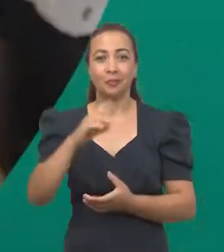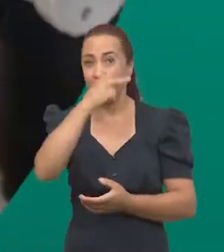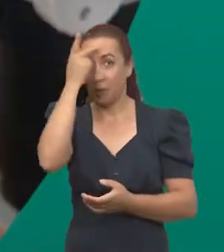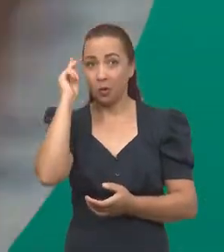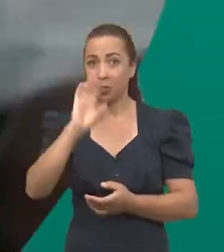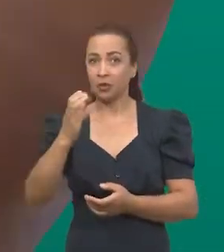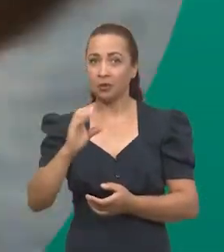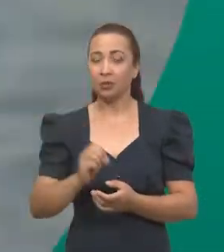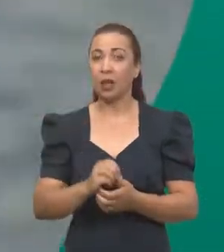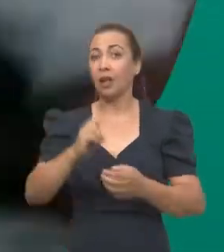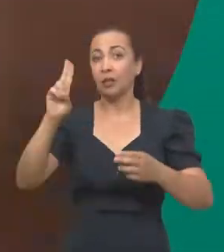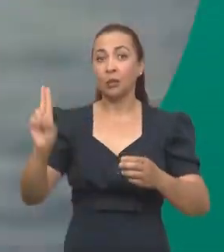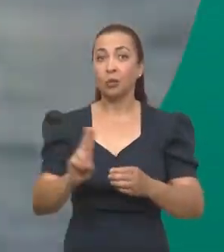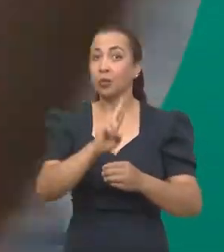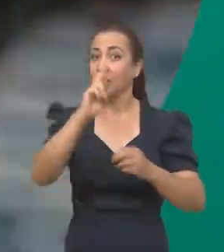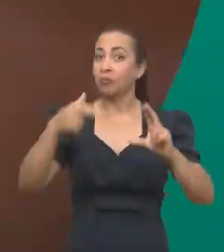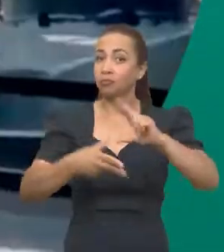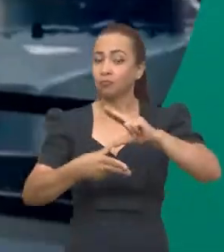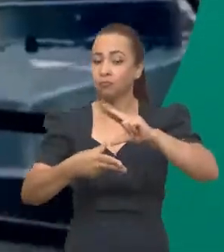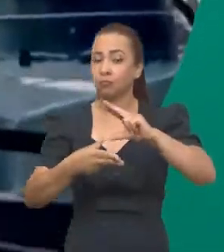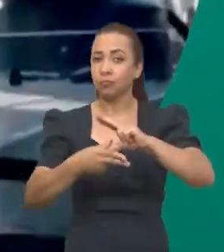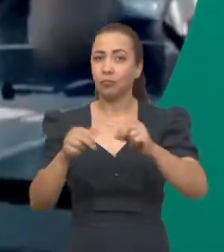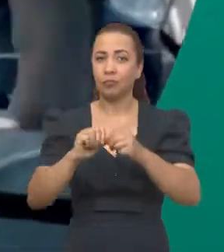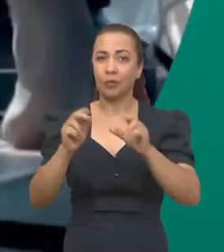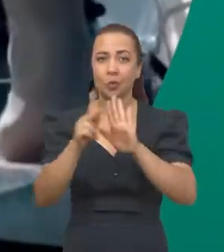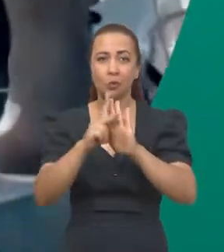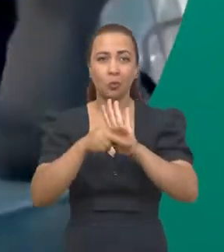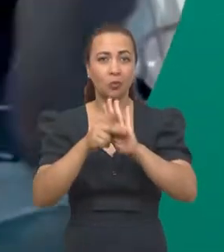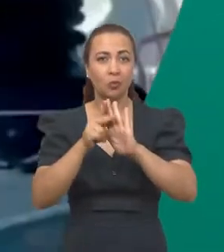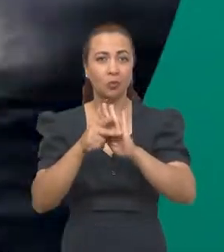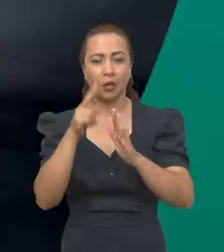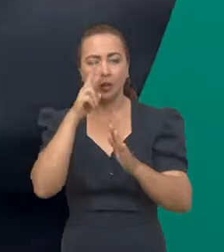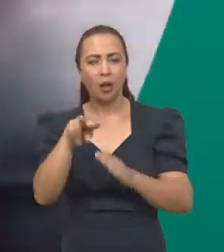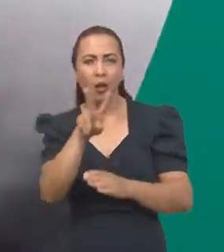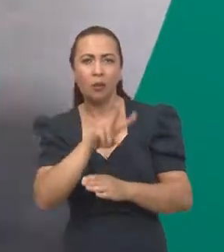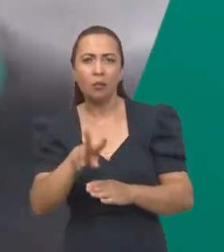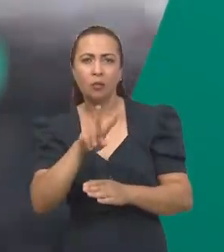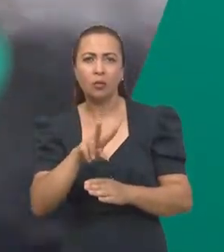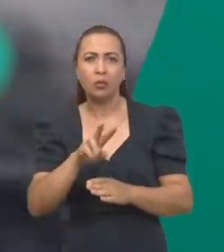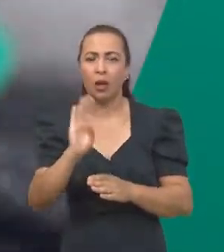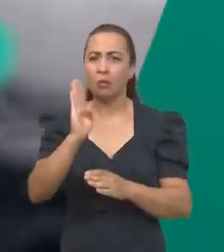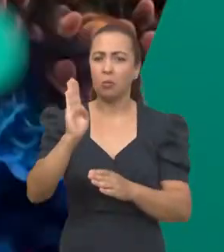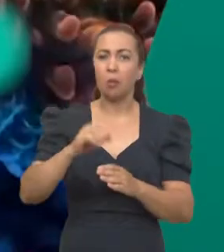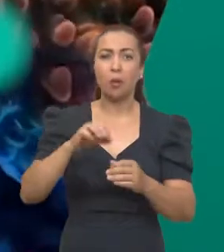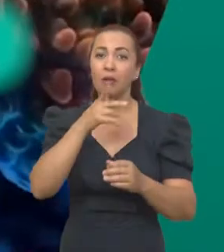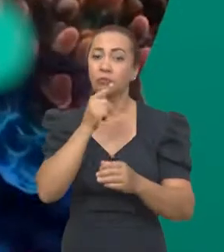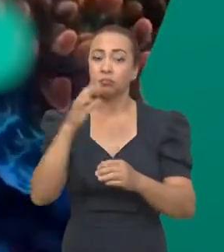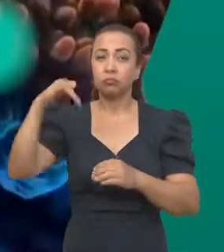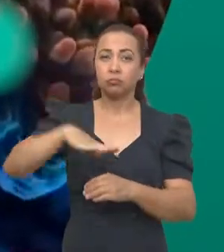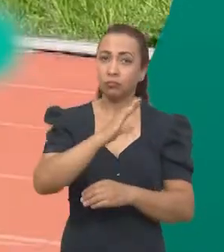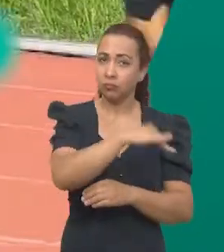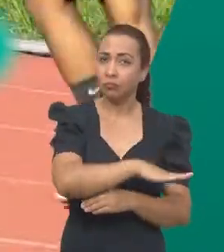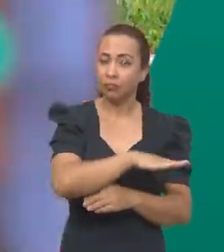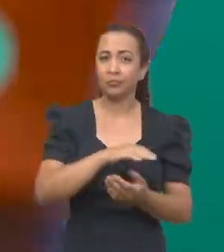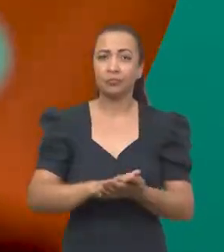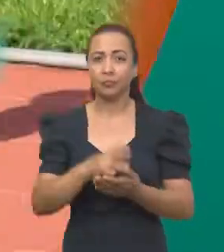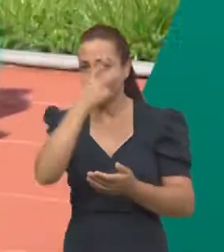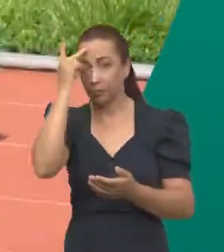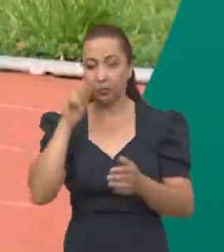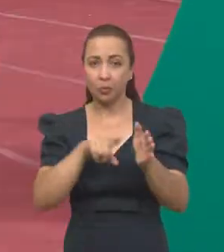Cientistas da Universidade Federal da Bahia integram projeto que analisa a poluição nos biomas do Oceano Atlântico.